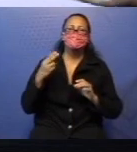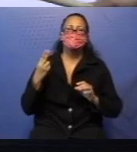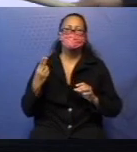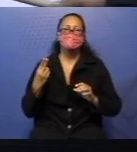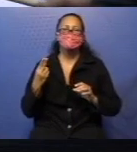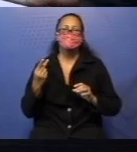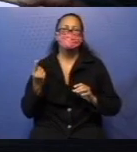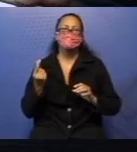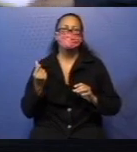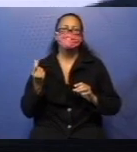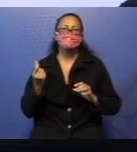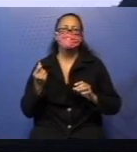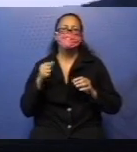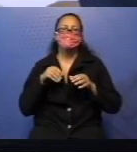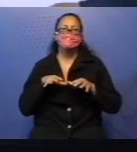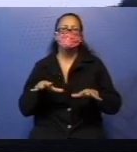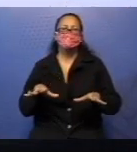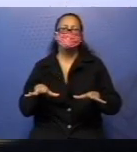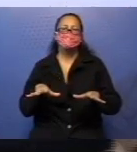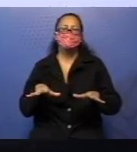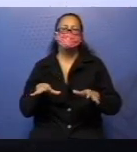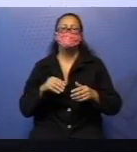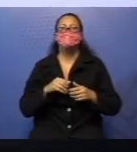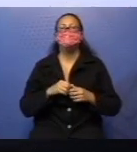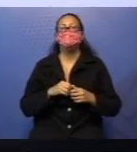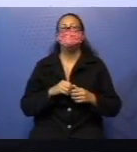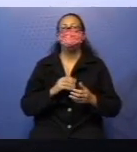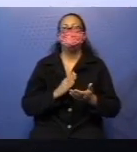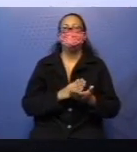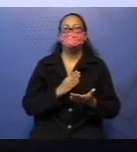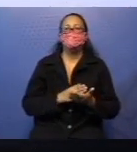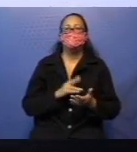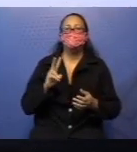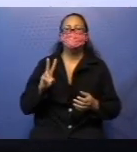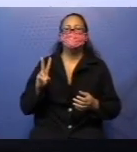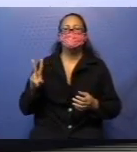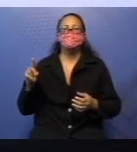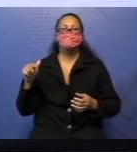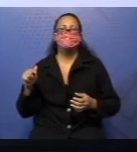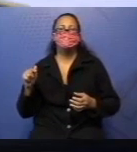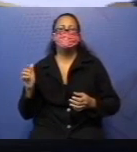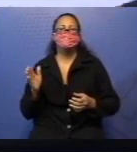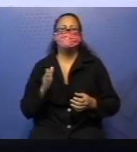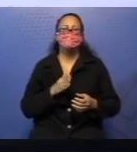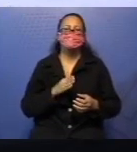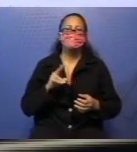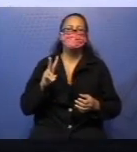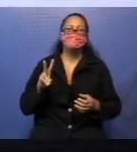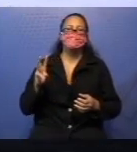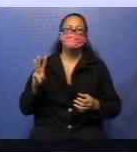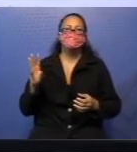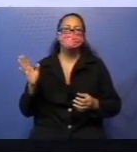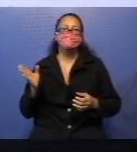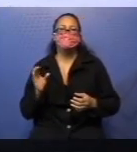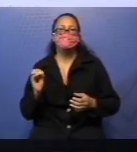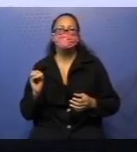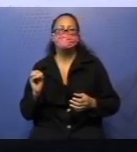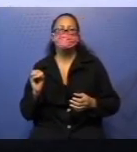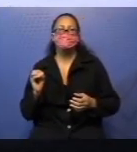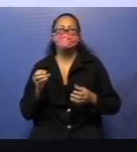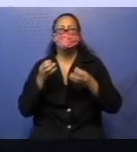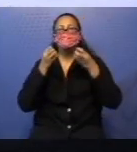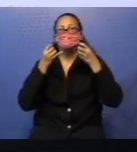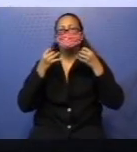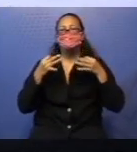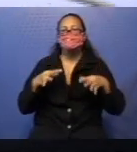das páginas 227 a 230. Vamos explicar essas atividades